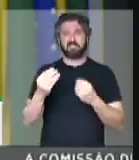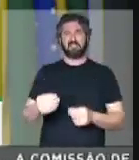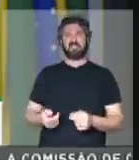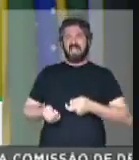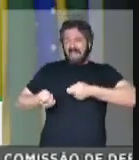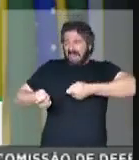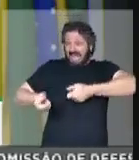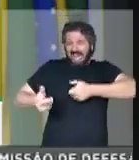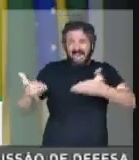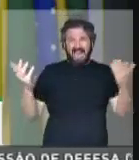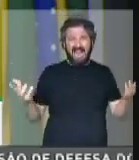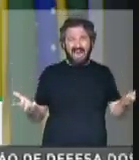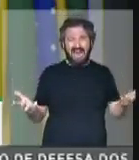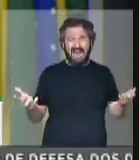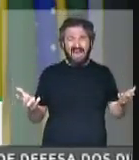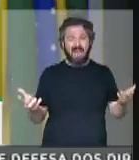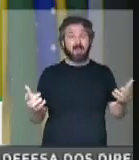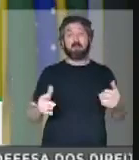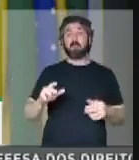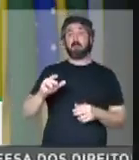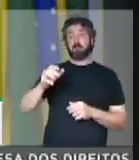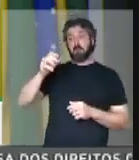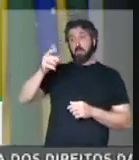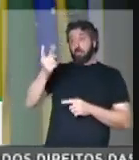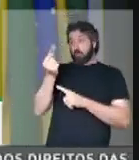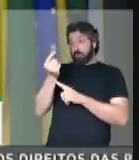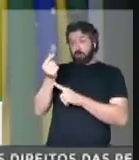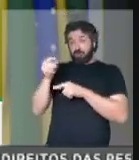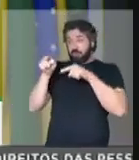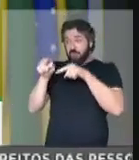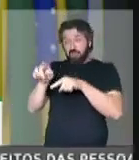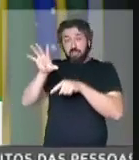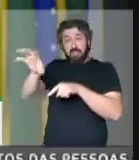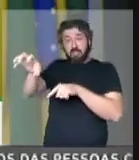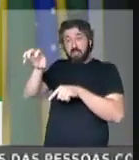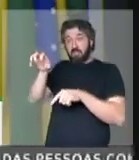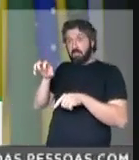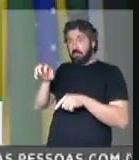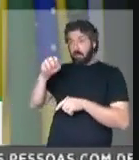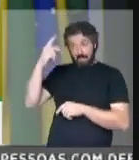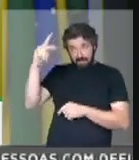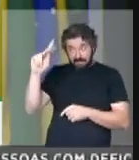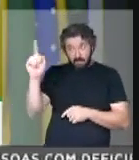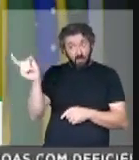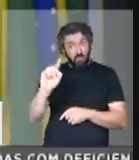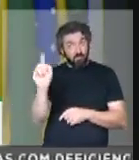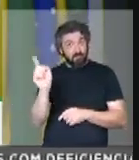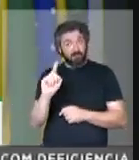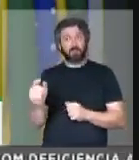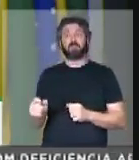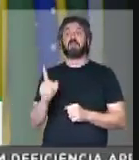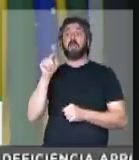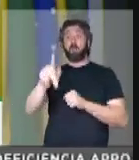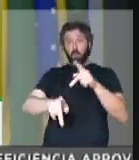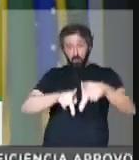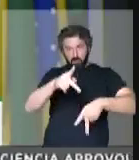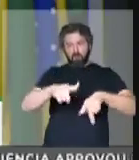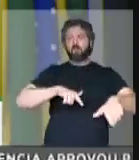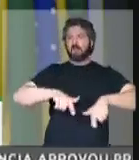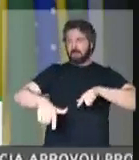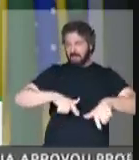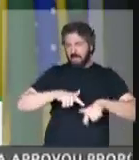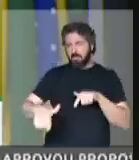essa enganação. Pega este dinheiro, prefeito, que não é teu, é do povo